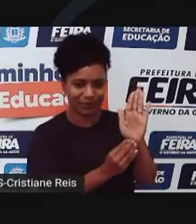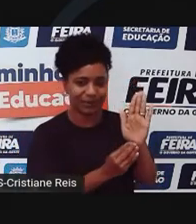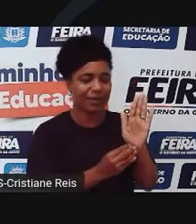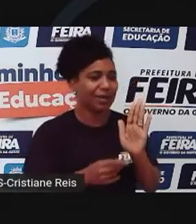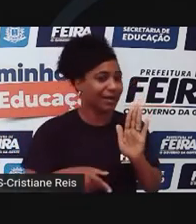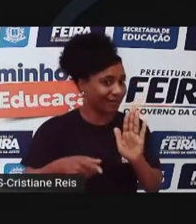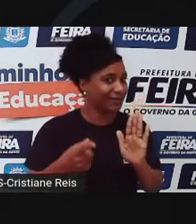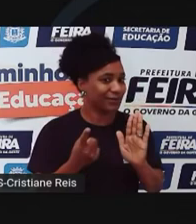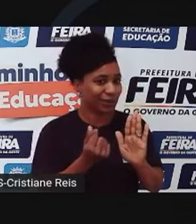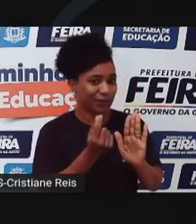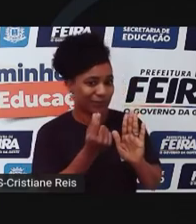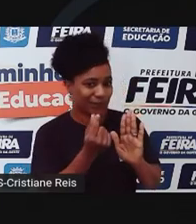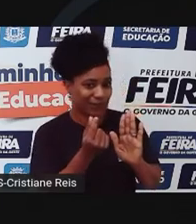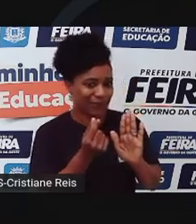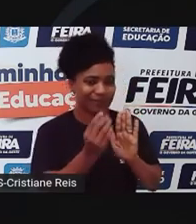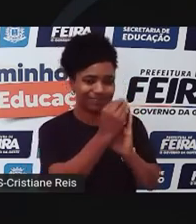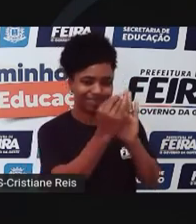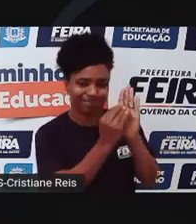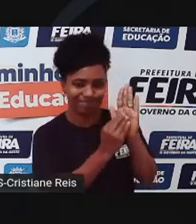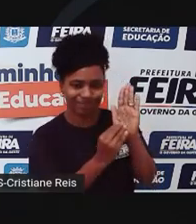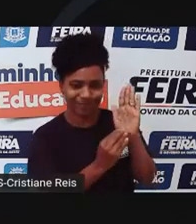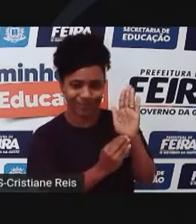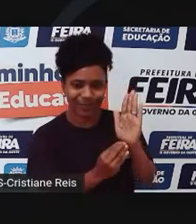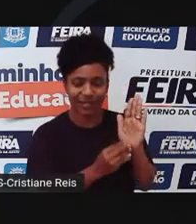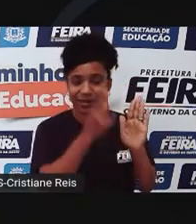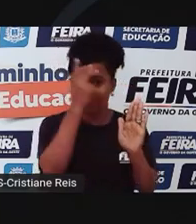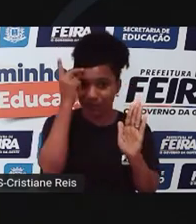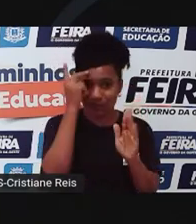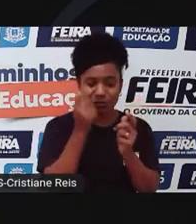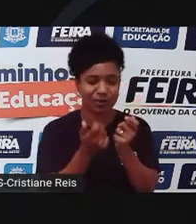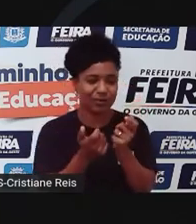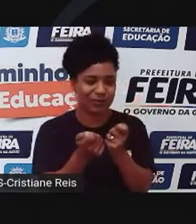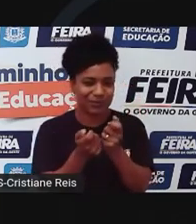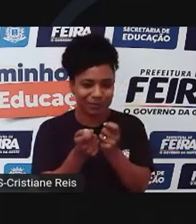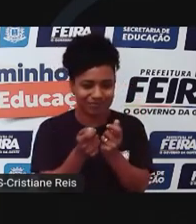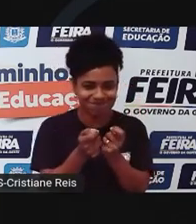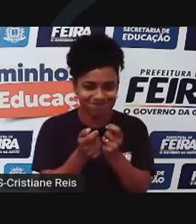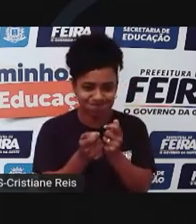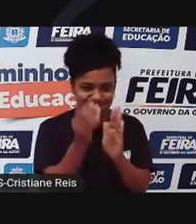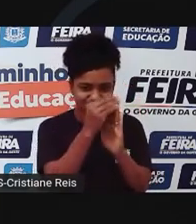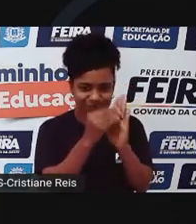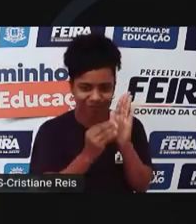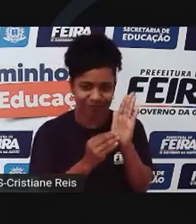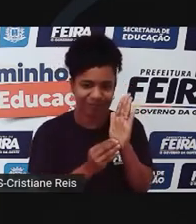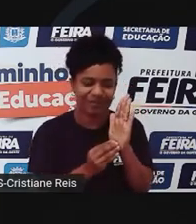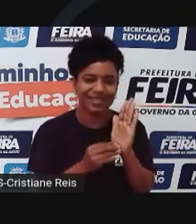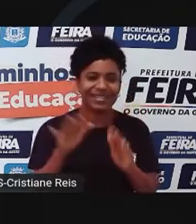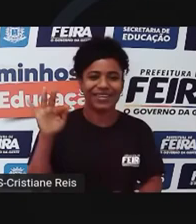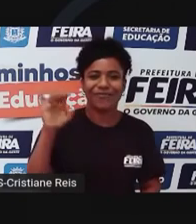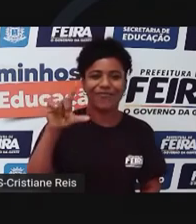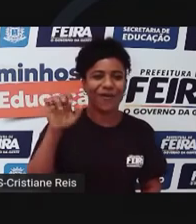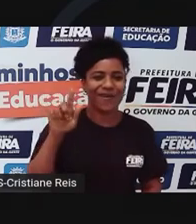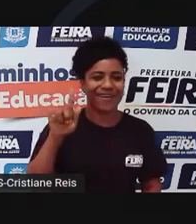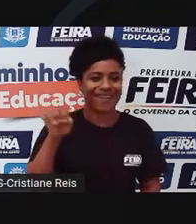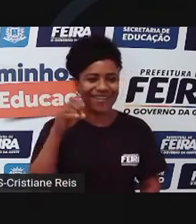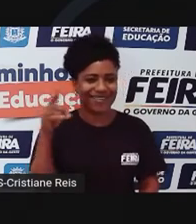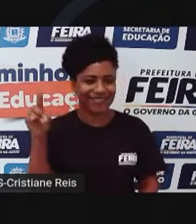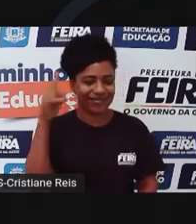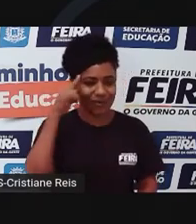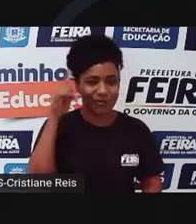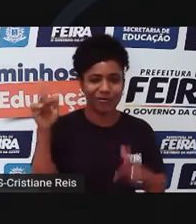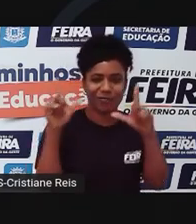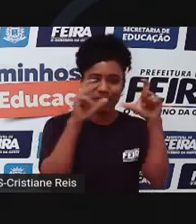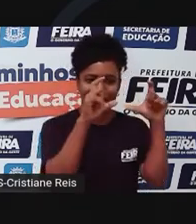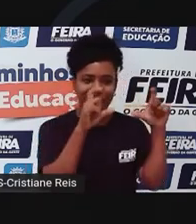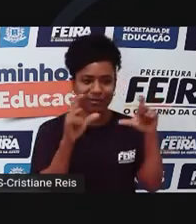blogueiro era algo que fazia parte da rotina de quase todo mundo. Quem aí nunca teve um vlogão ou fotologue? Eu, por exemplo, já